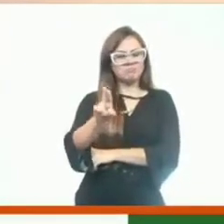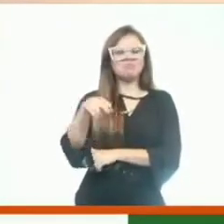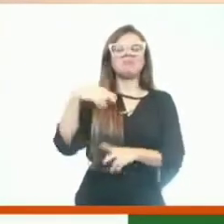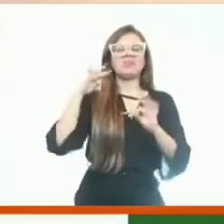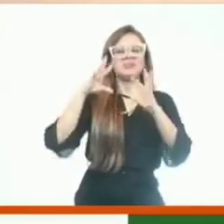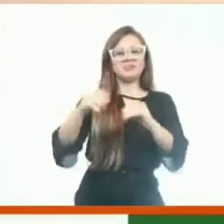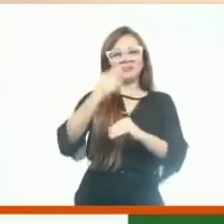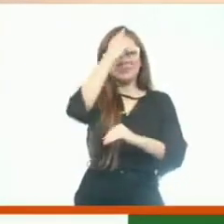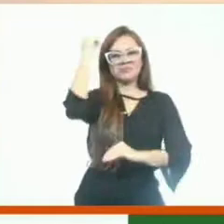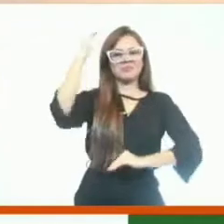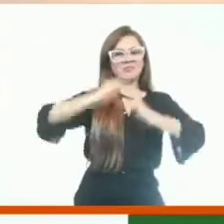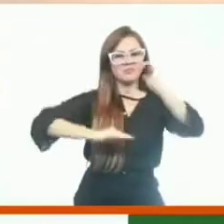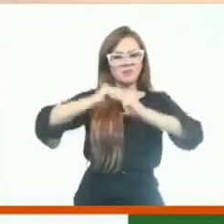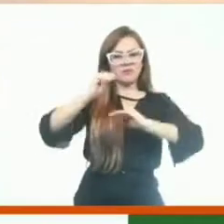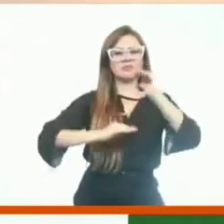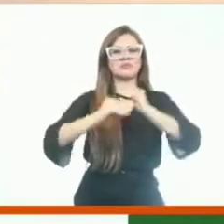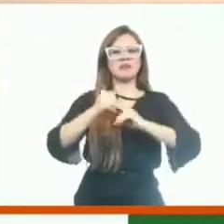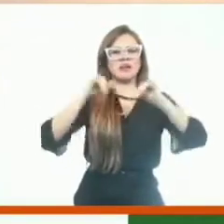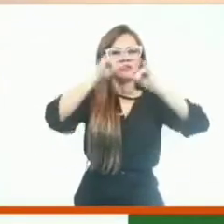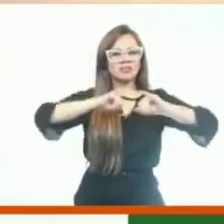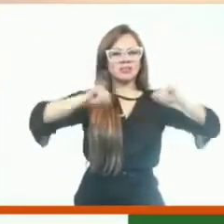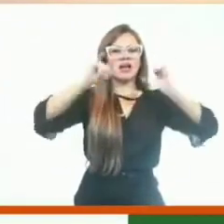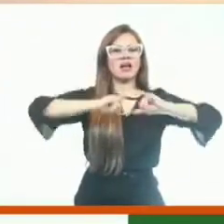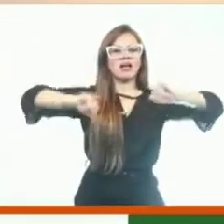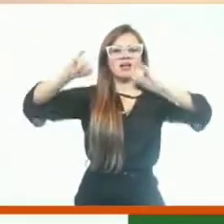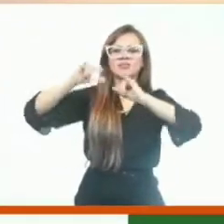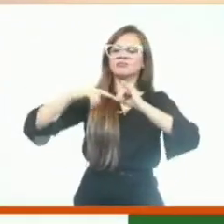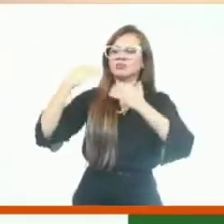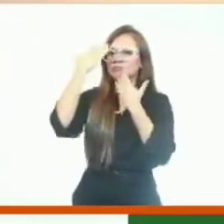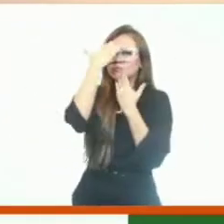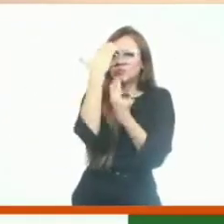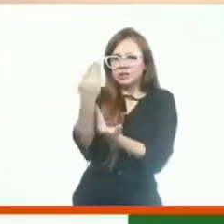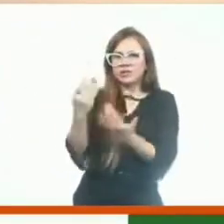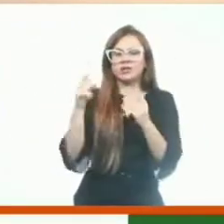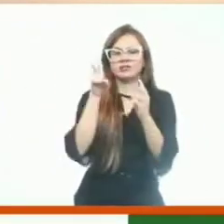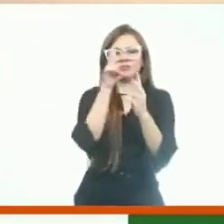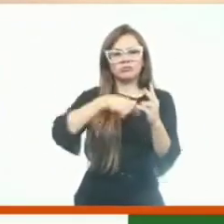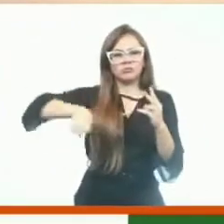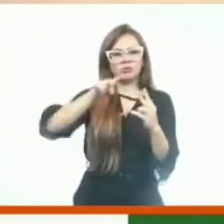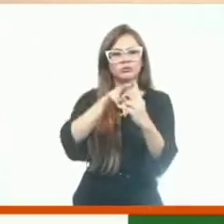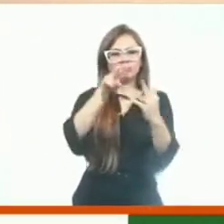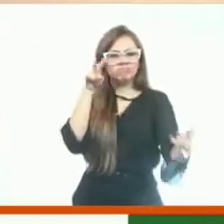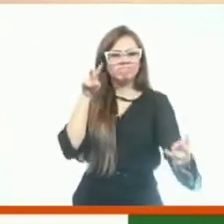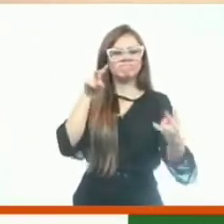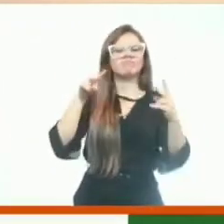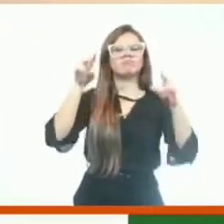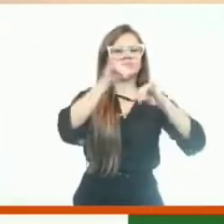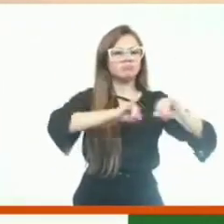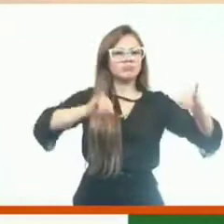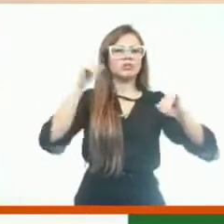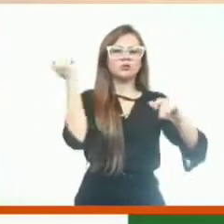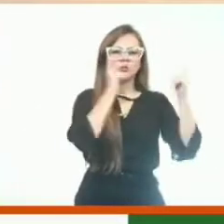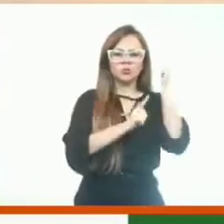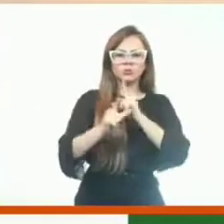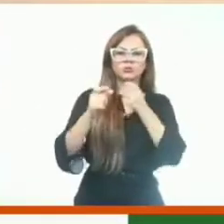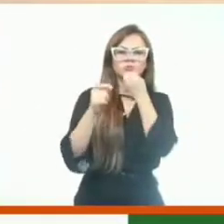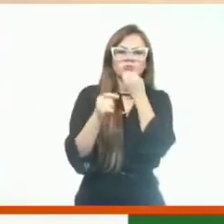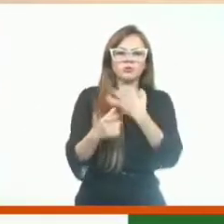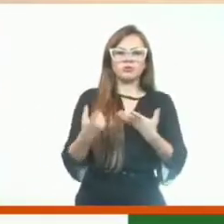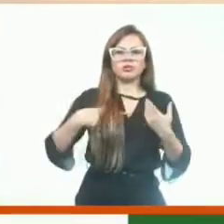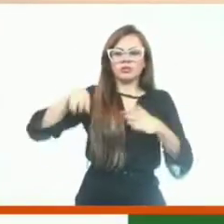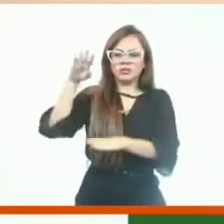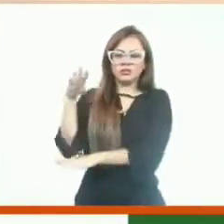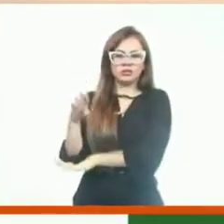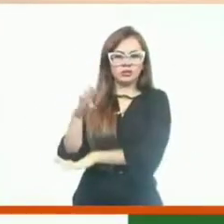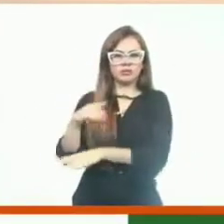imprensa, que estão transmitindo essa solenidade aqui diretamente virtual, diretamente de Acaraú e também aqui da sede do